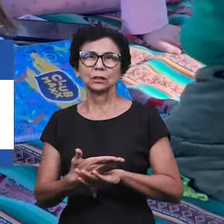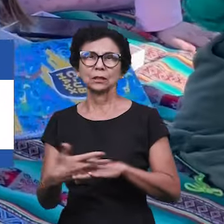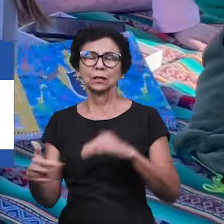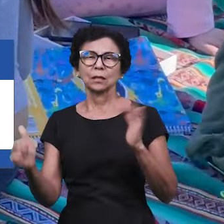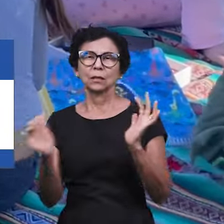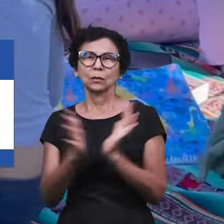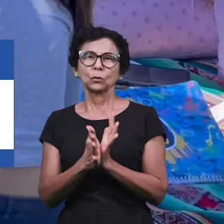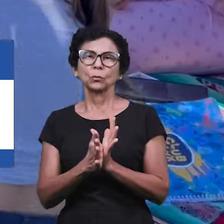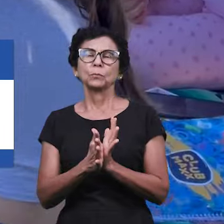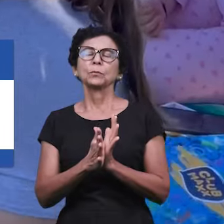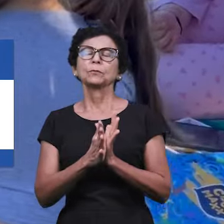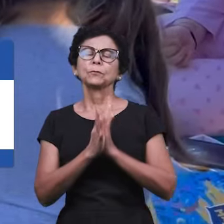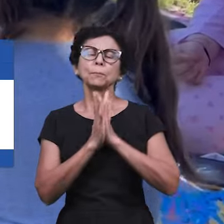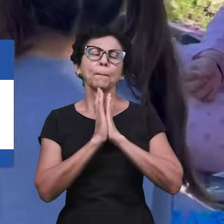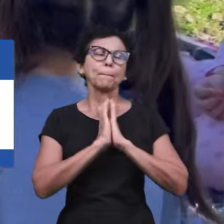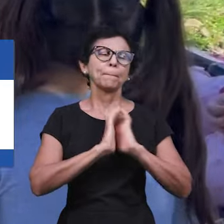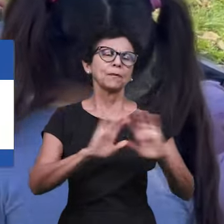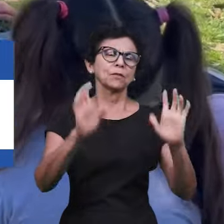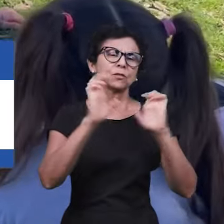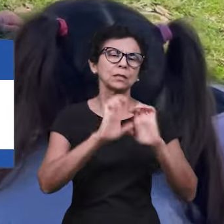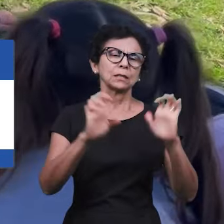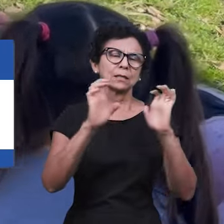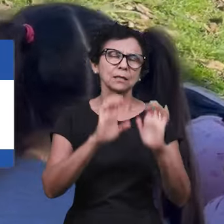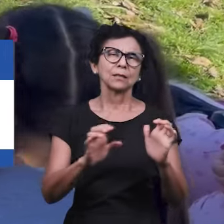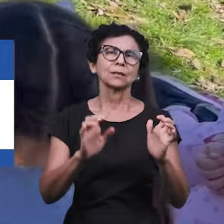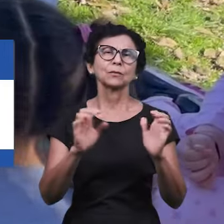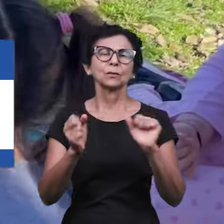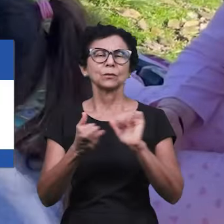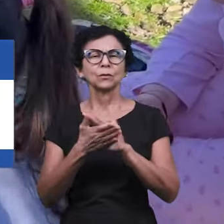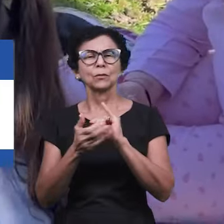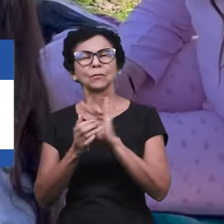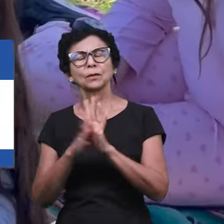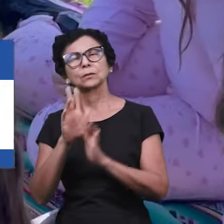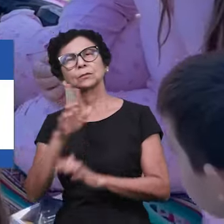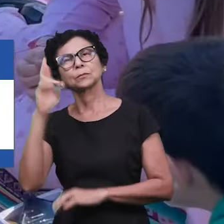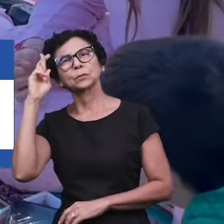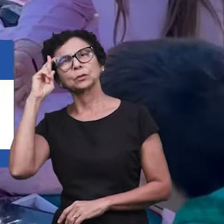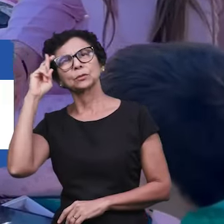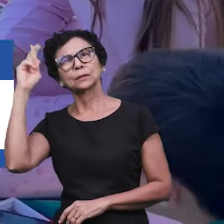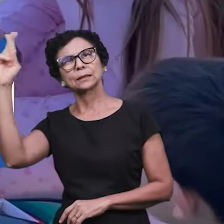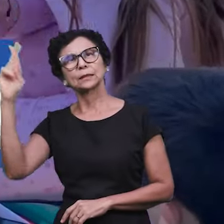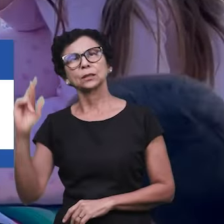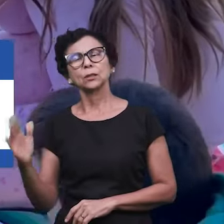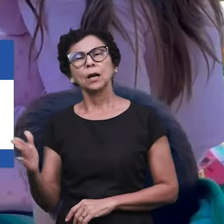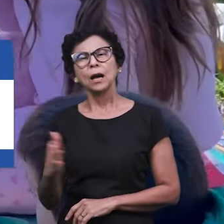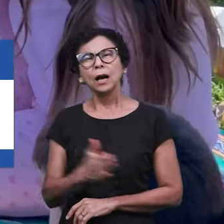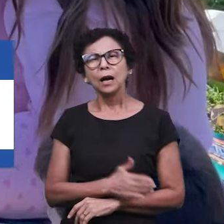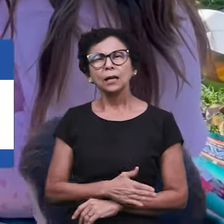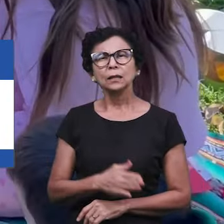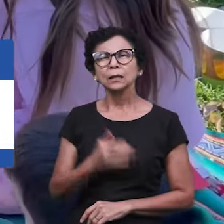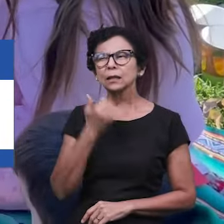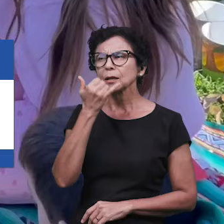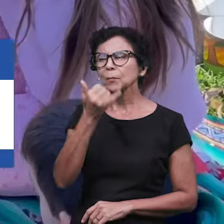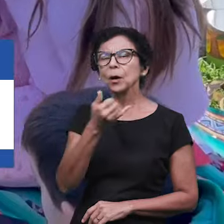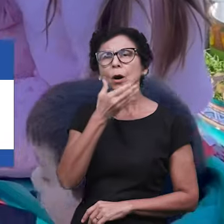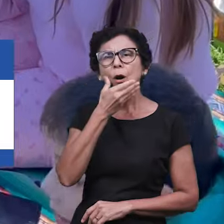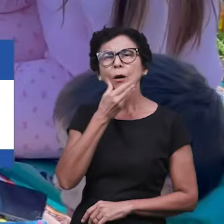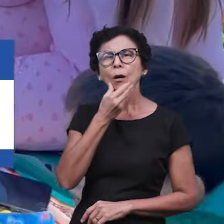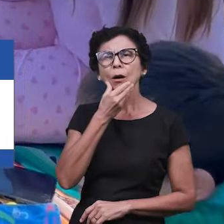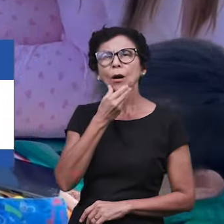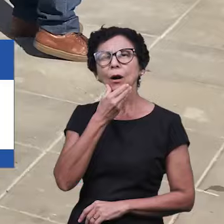cidade, pregando o Evangelho e adorando o nome do Senhor. Enquanto realizavam um culto, um homem se aproximou dos jovens